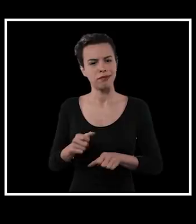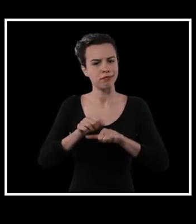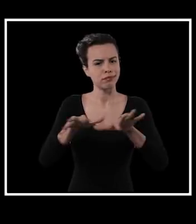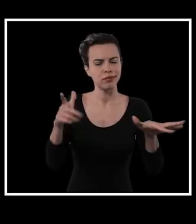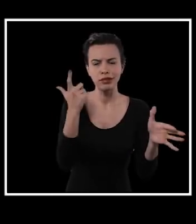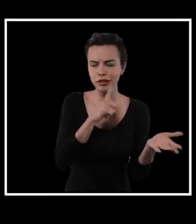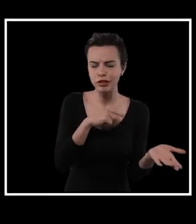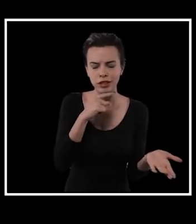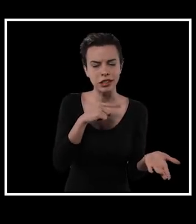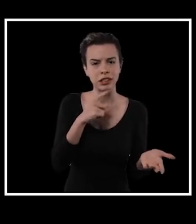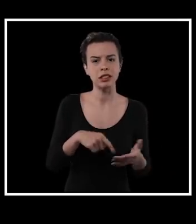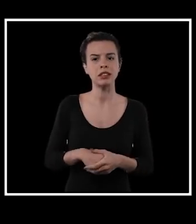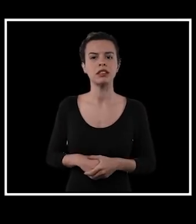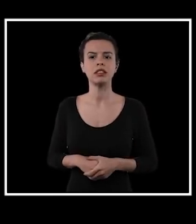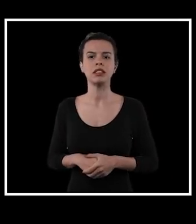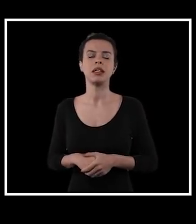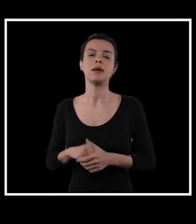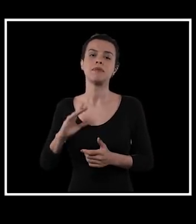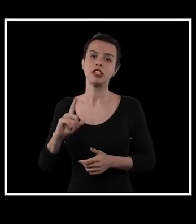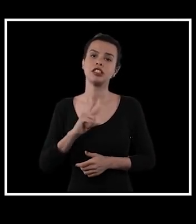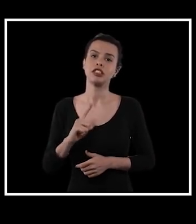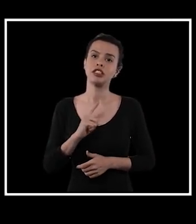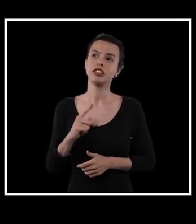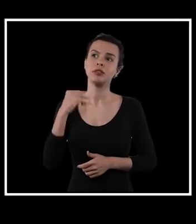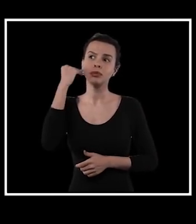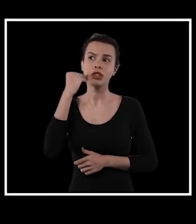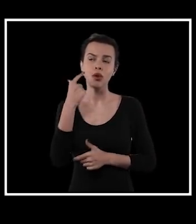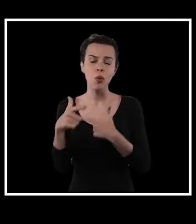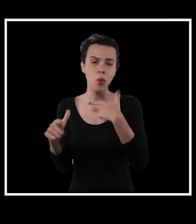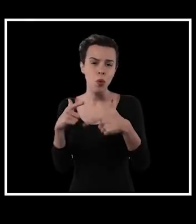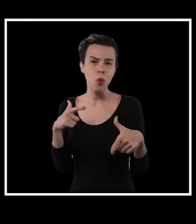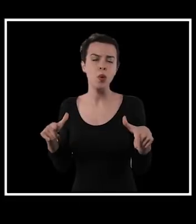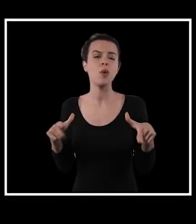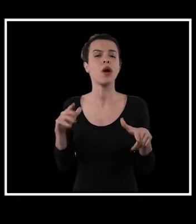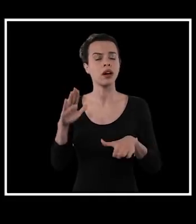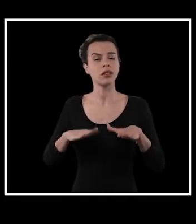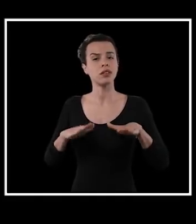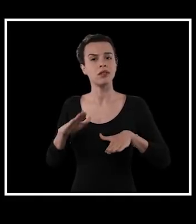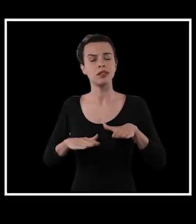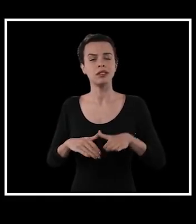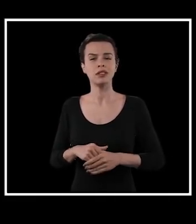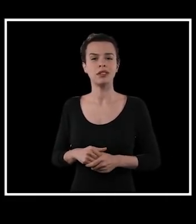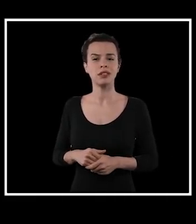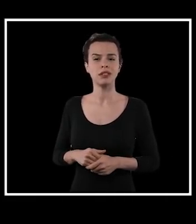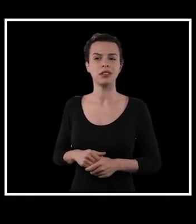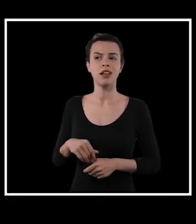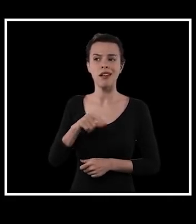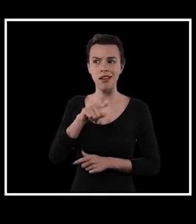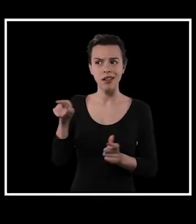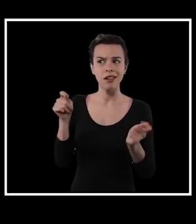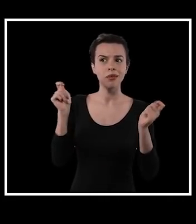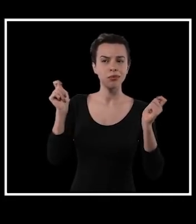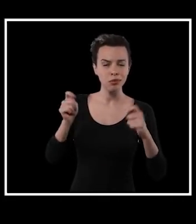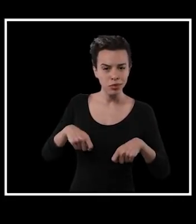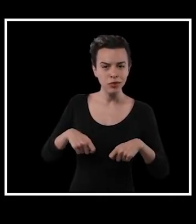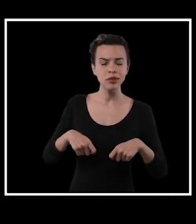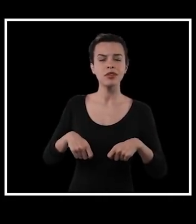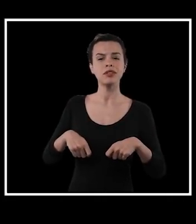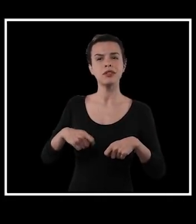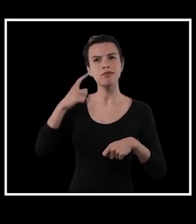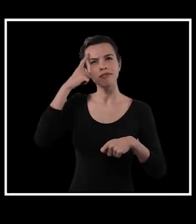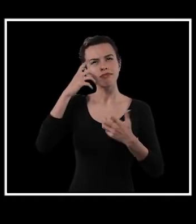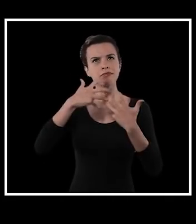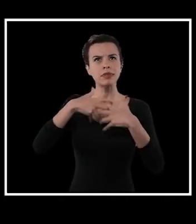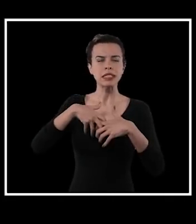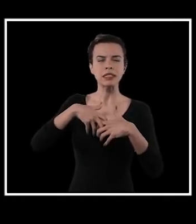instituições do movimento negro, elas não chegam em todos os lugares, mas existem essas outras experiências que talvez essa